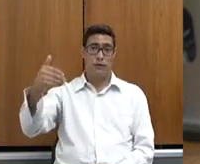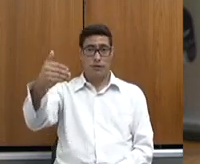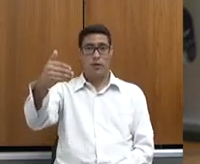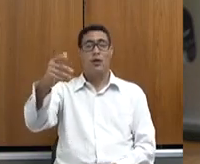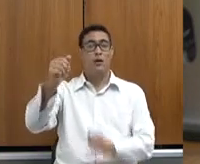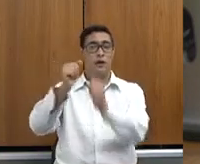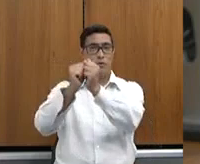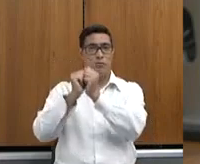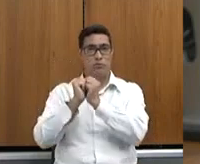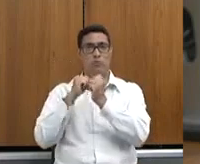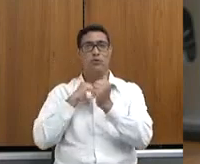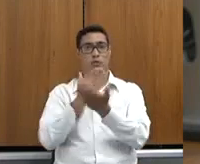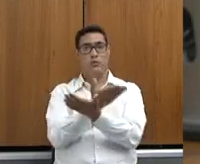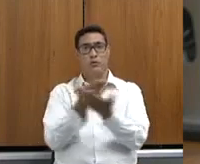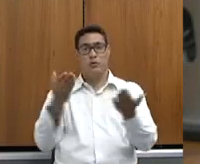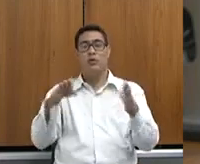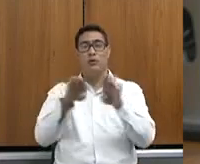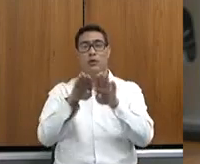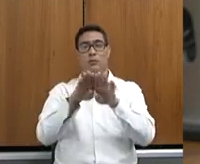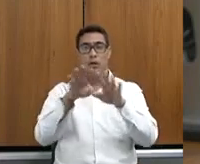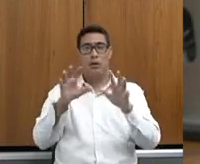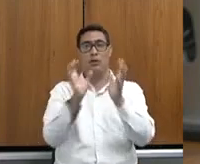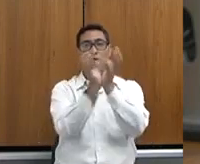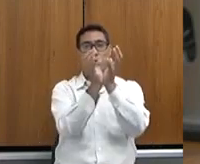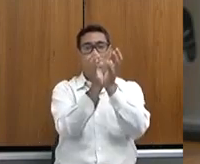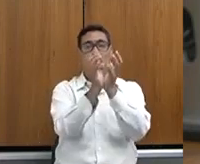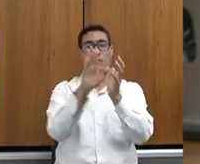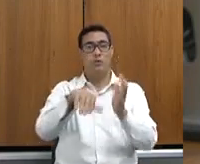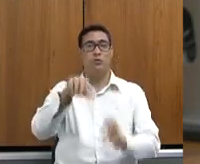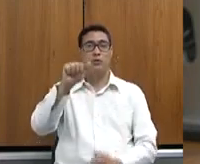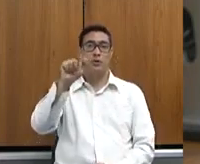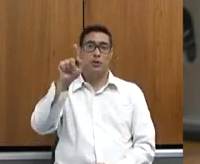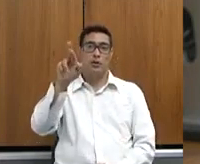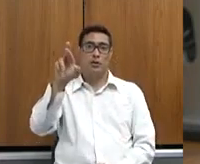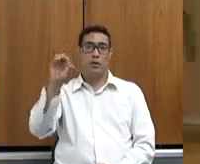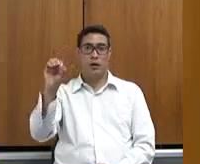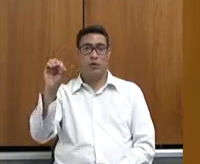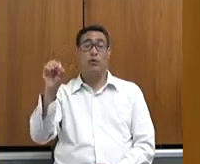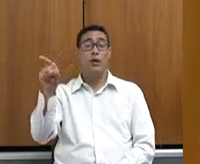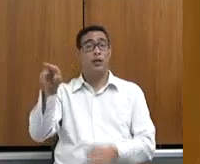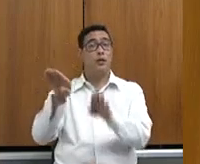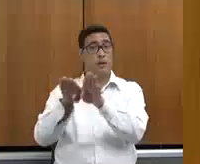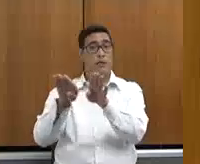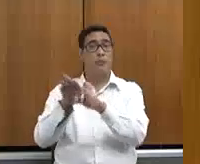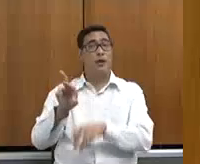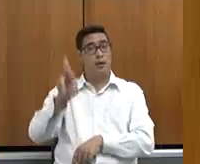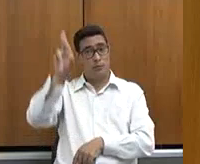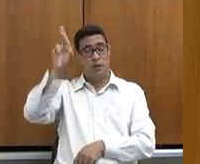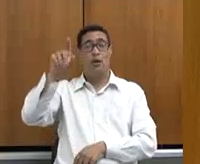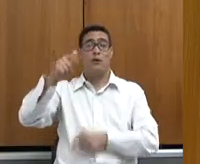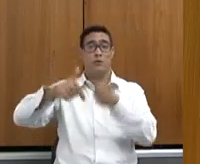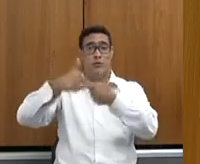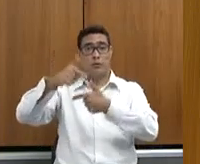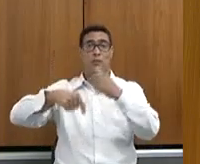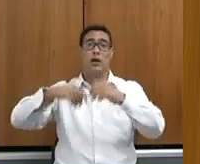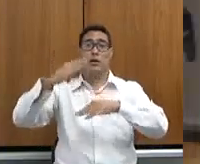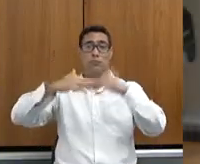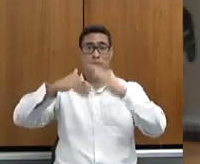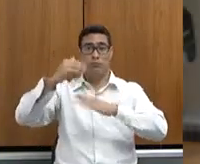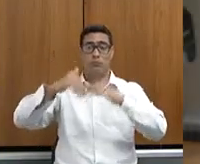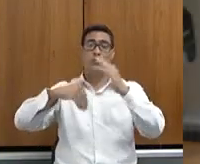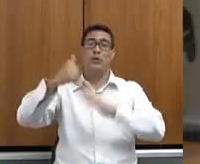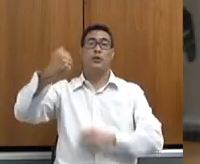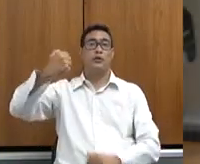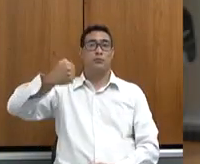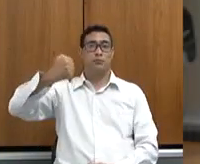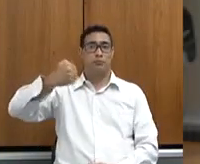juntar conosco aí na Comissão de Água Pecuária, eu, inclusive, é produtor de leite, e ele estava no Paraná, ele chegou, acho que